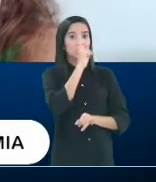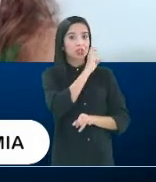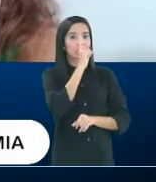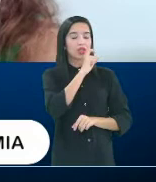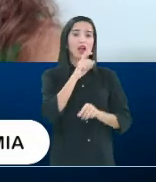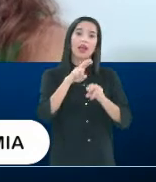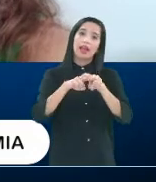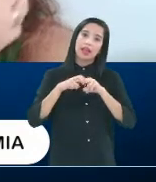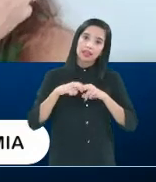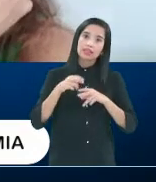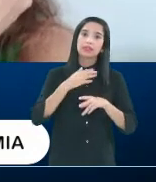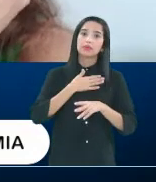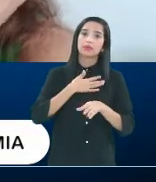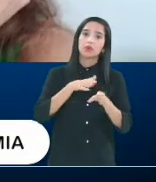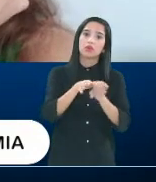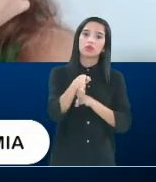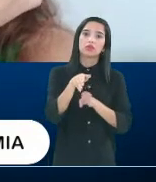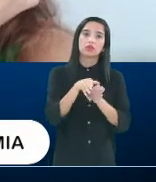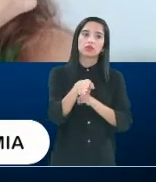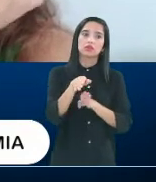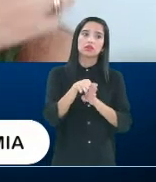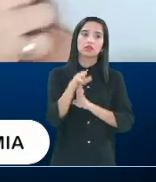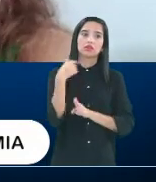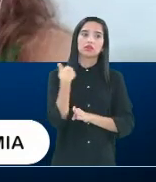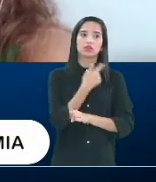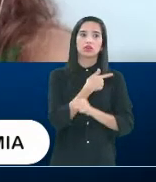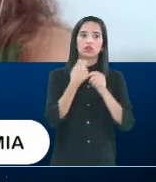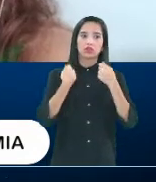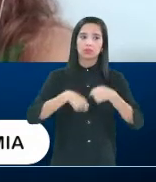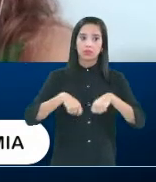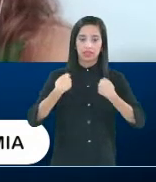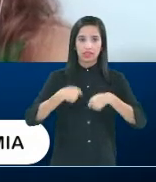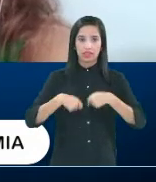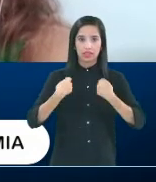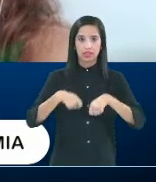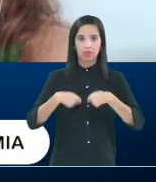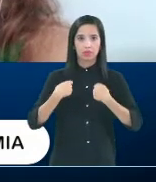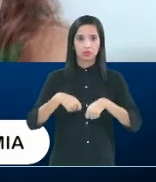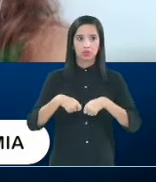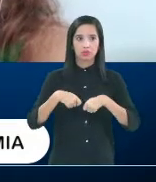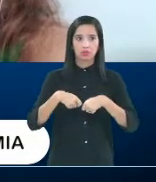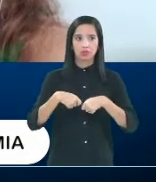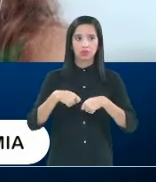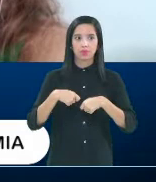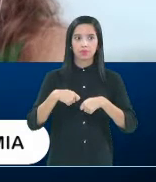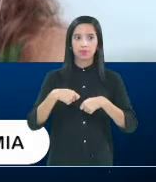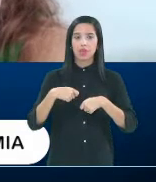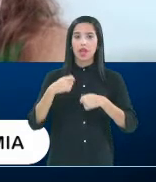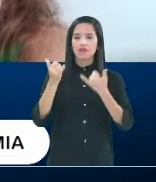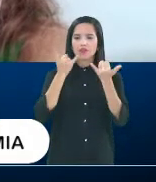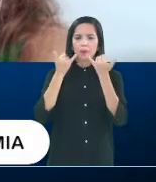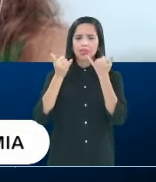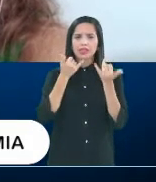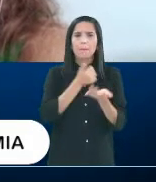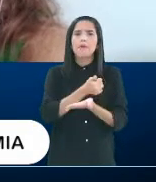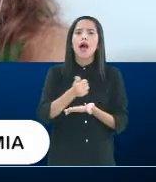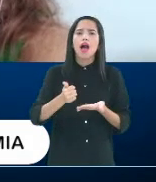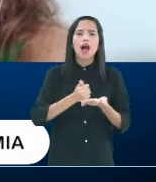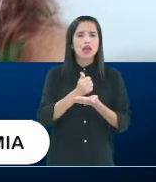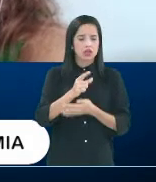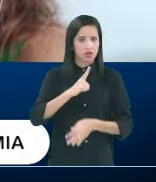recomendação, é necessário que a gente esteja minimamente, é, informado, mas, é,